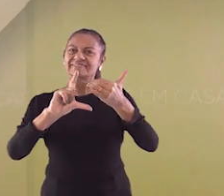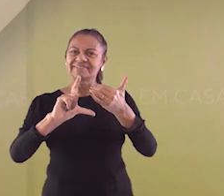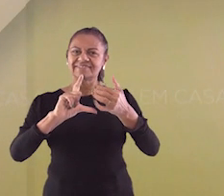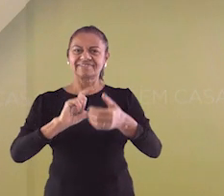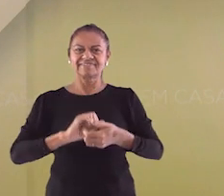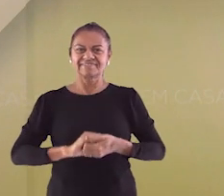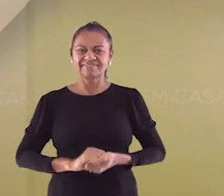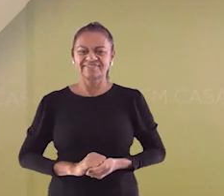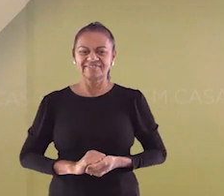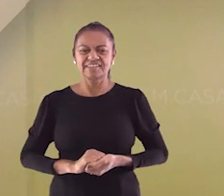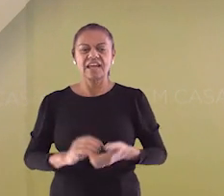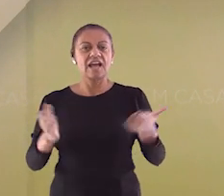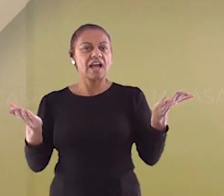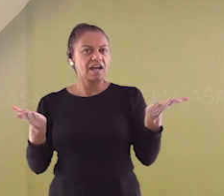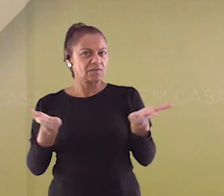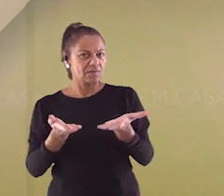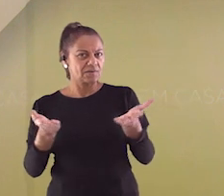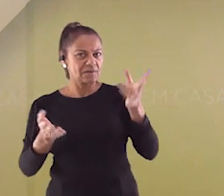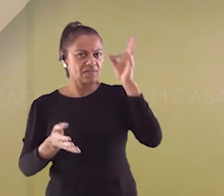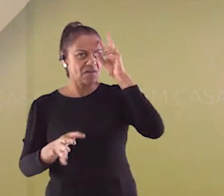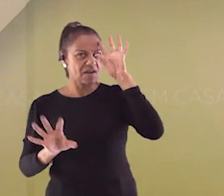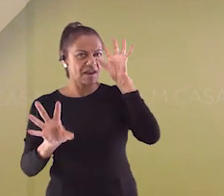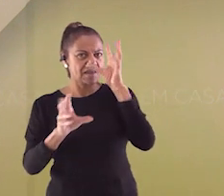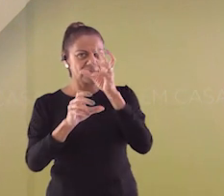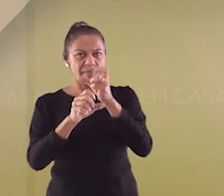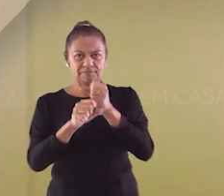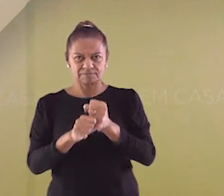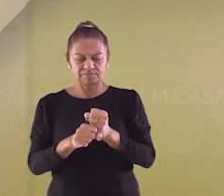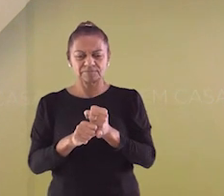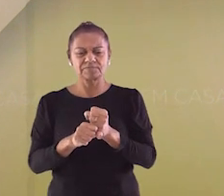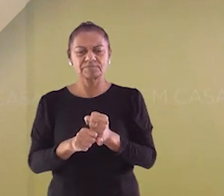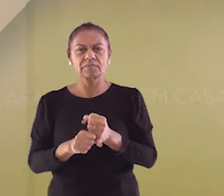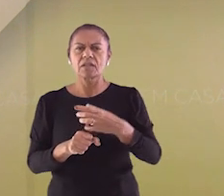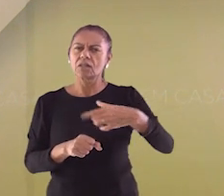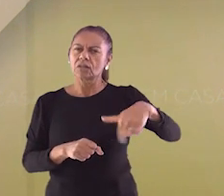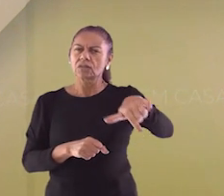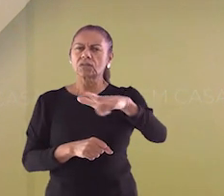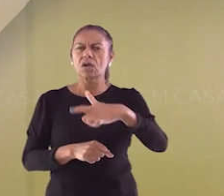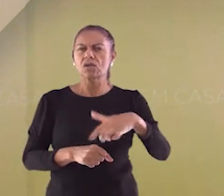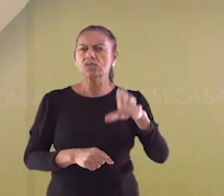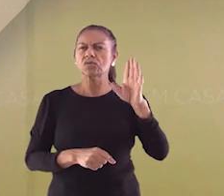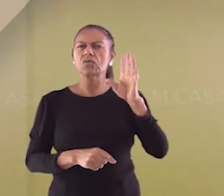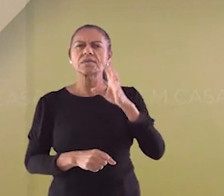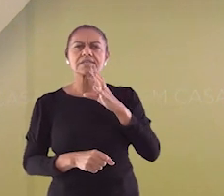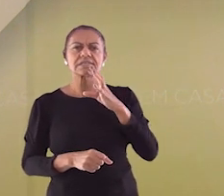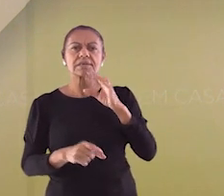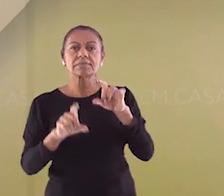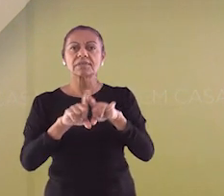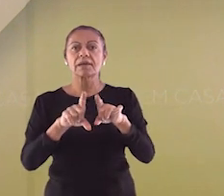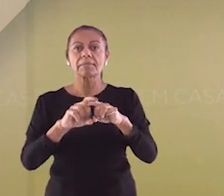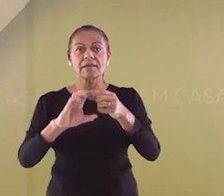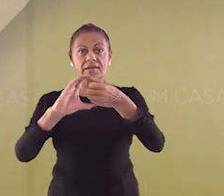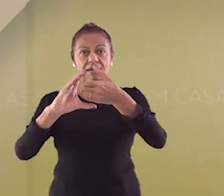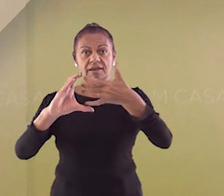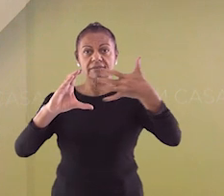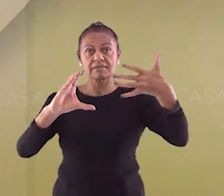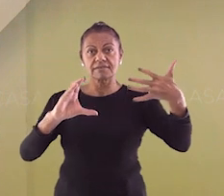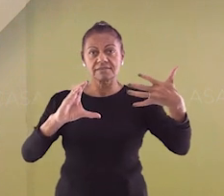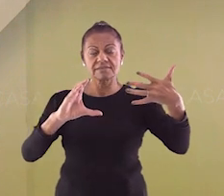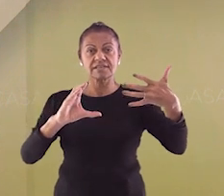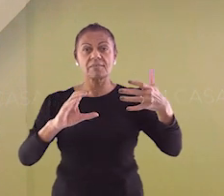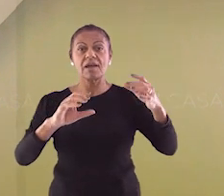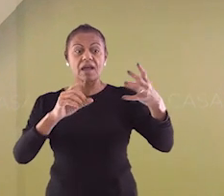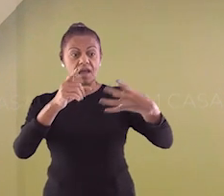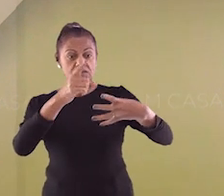relembrar o que vimos na nossa aula de hoje. Bom, nós conhecemos e caracterizamos as quatro estações do